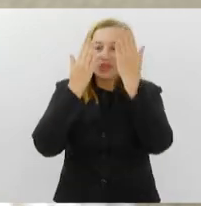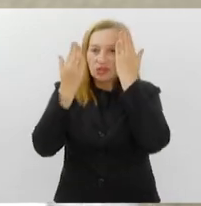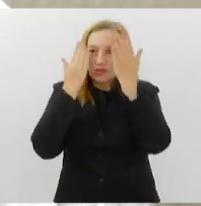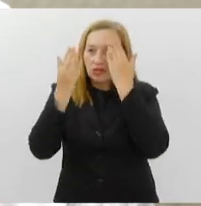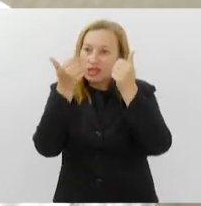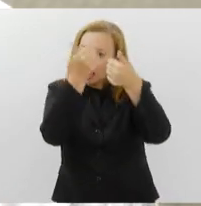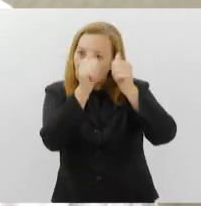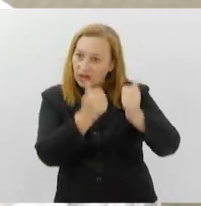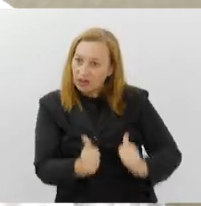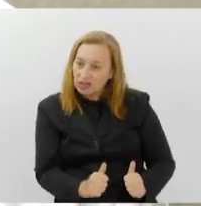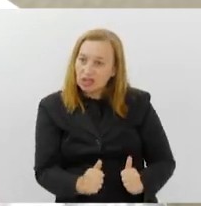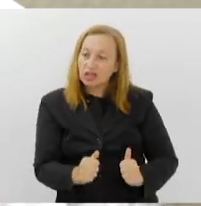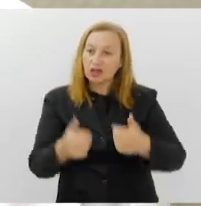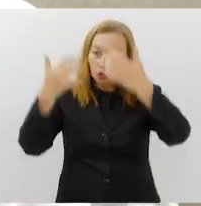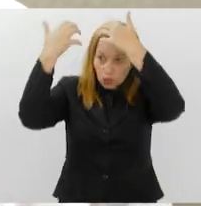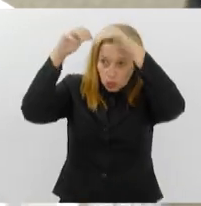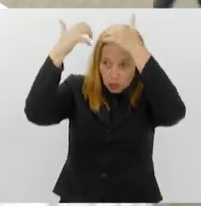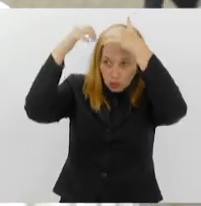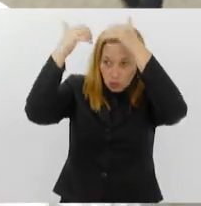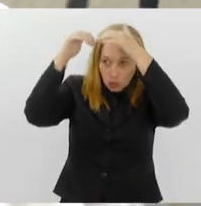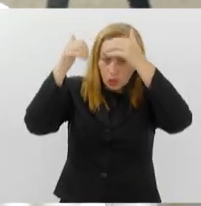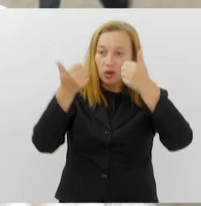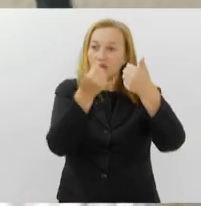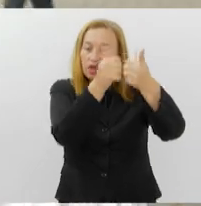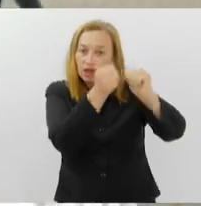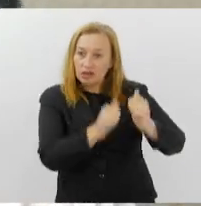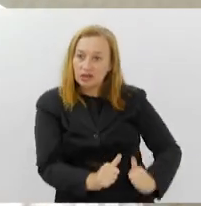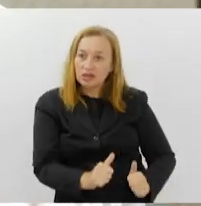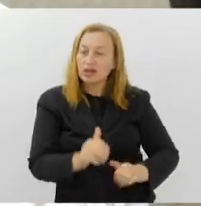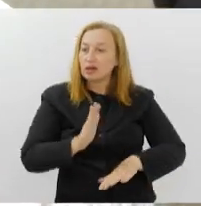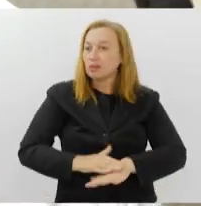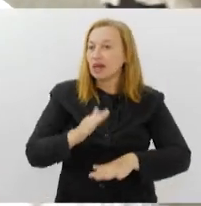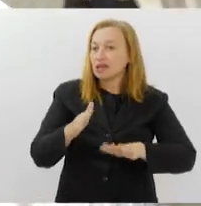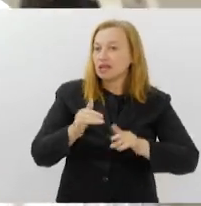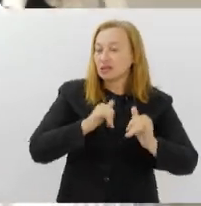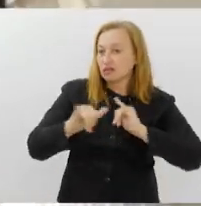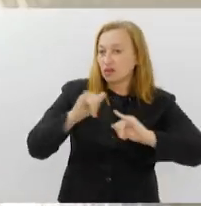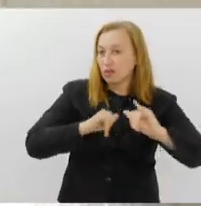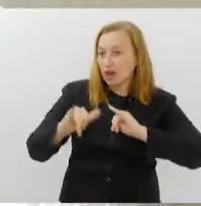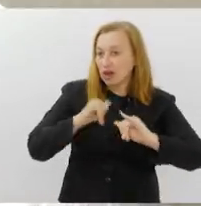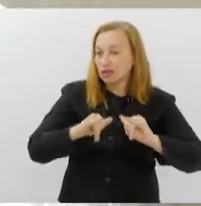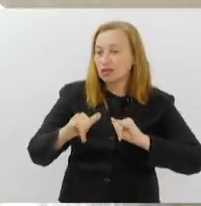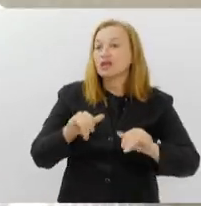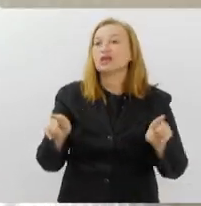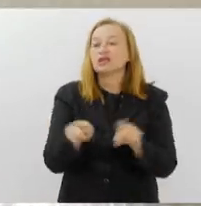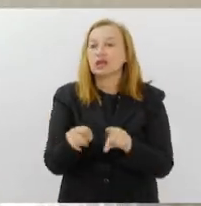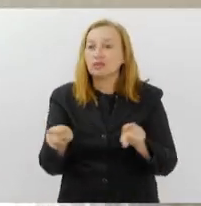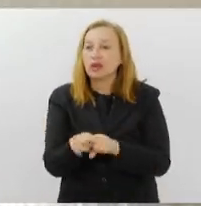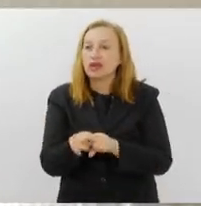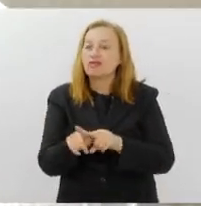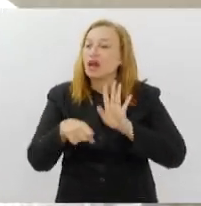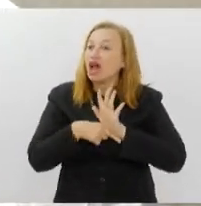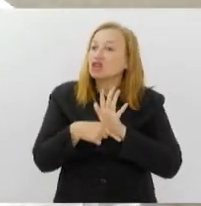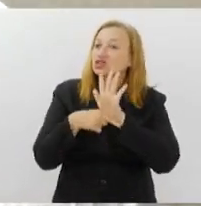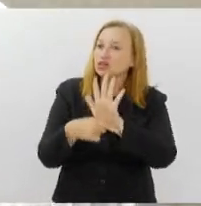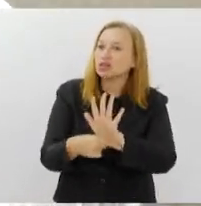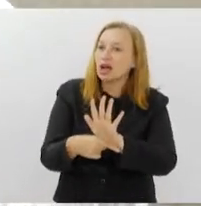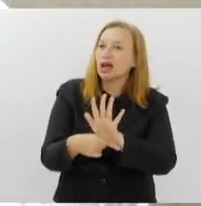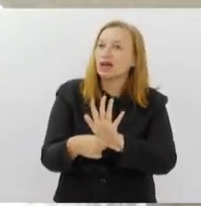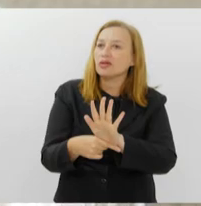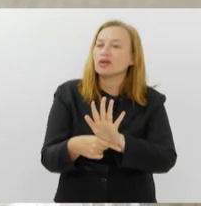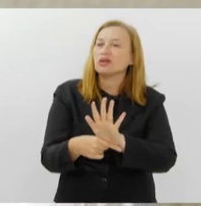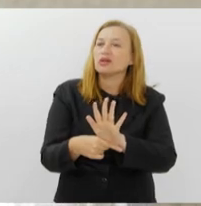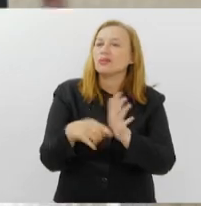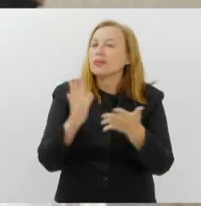avaliação neuropsicológica, que é o mais recomendado, que vai então promover desde